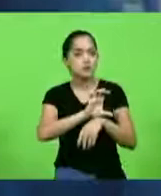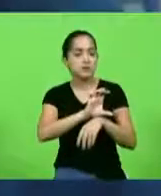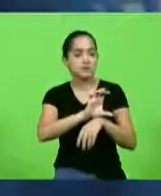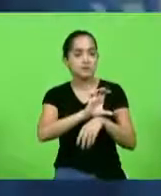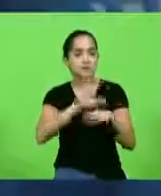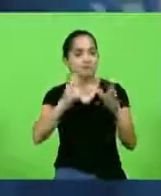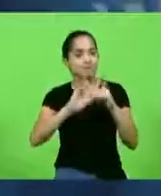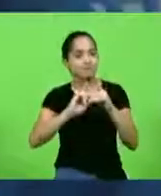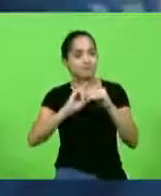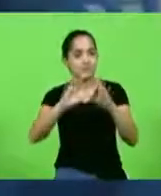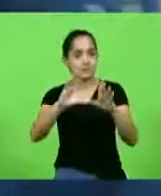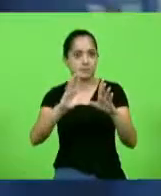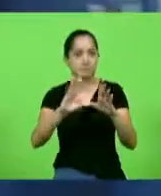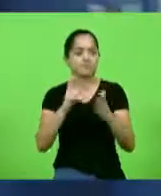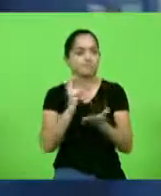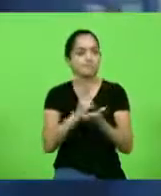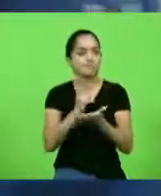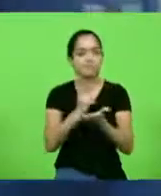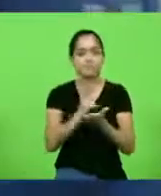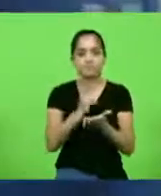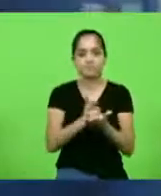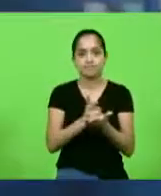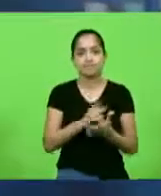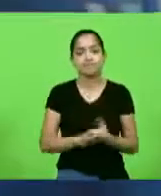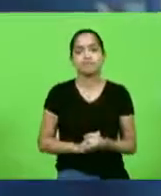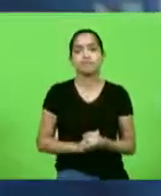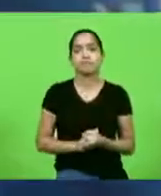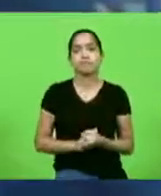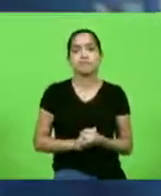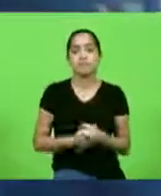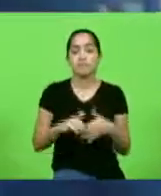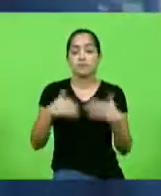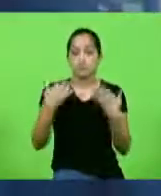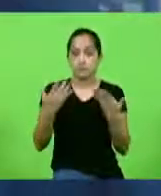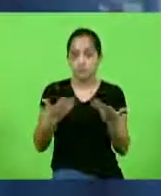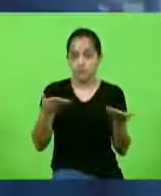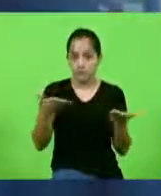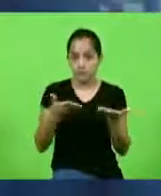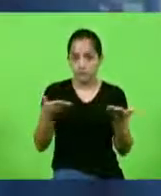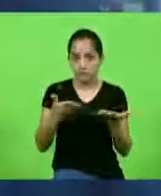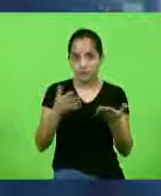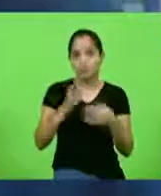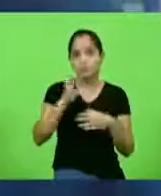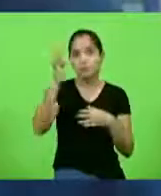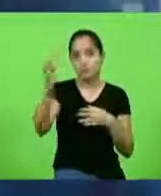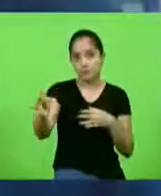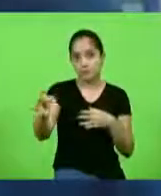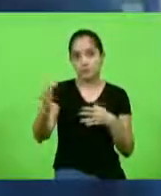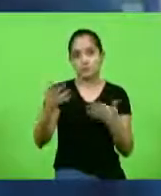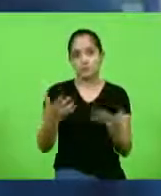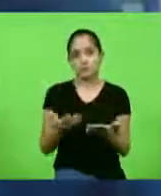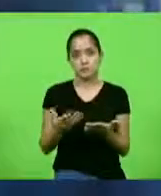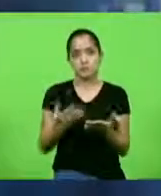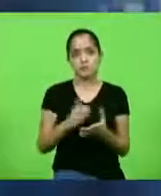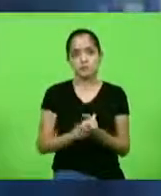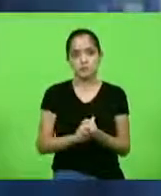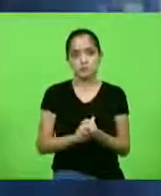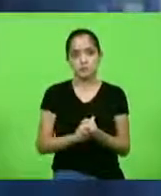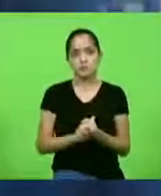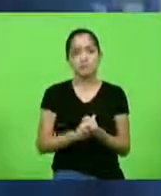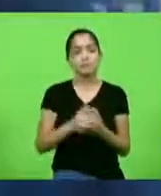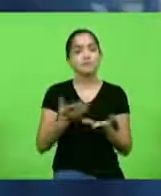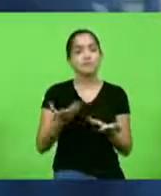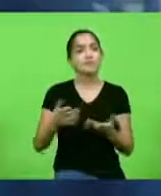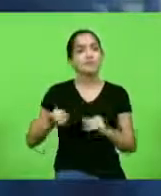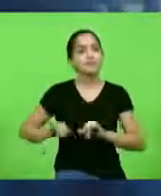Assim faço e sempre farei. Bom, vamos falar agora do futuro. As dores que estamos sofrendo